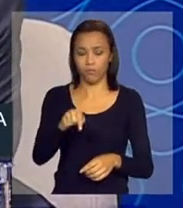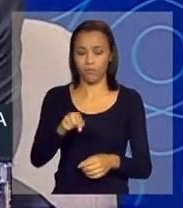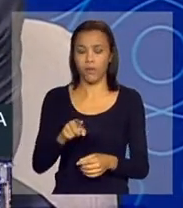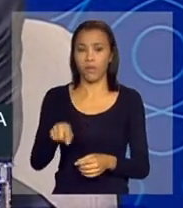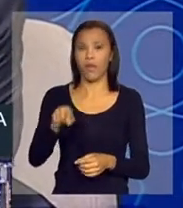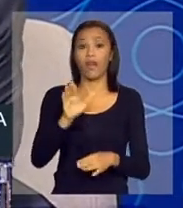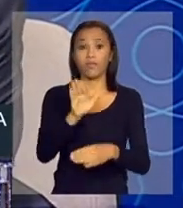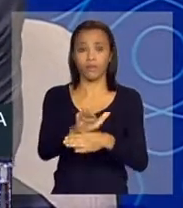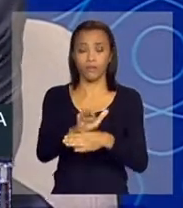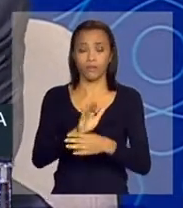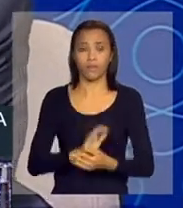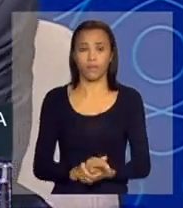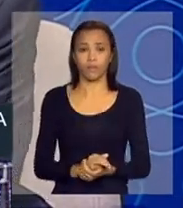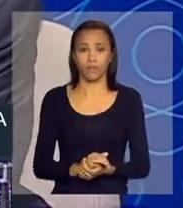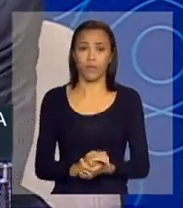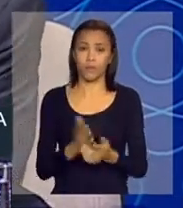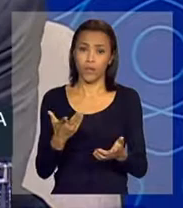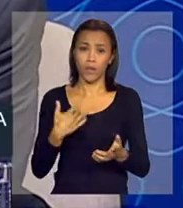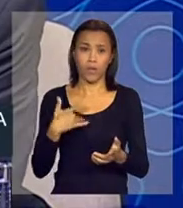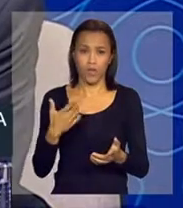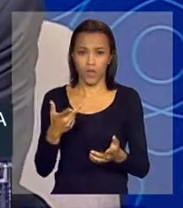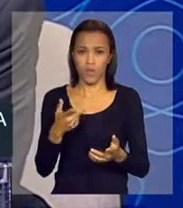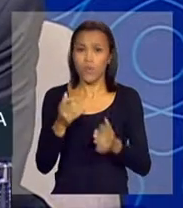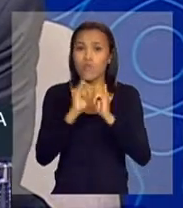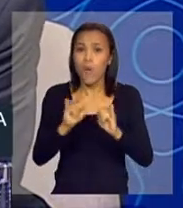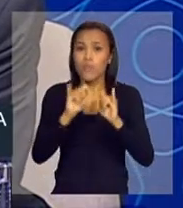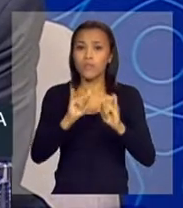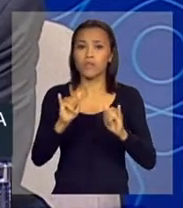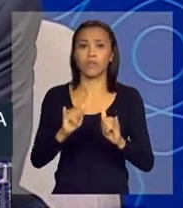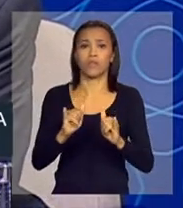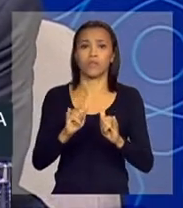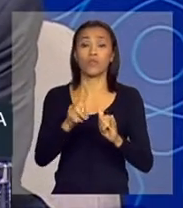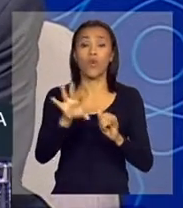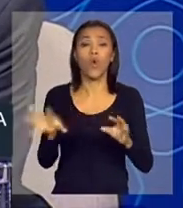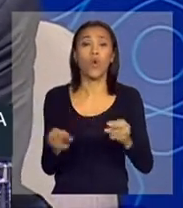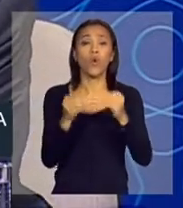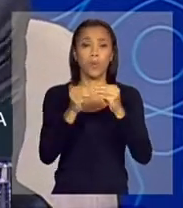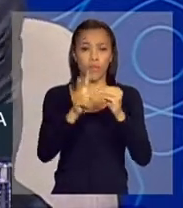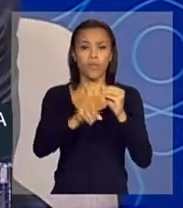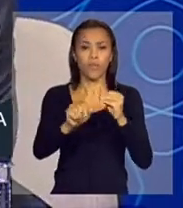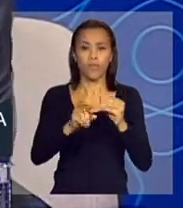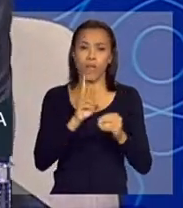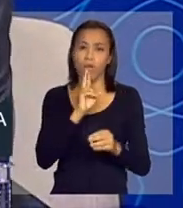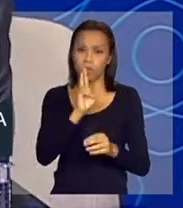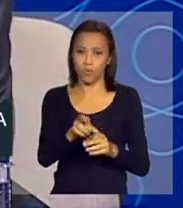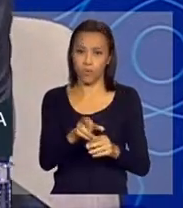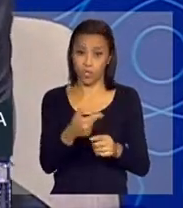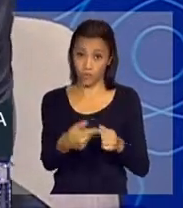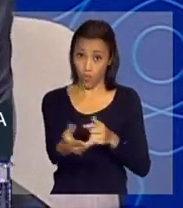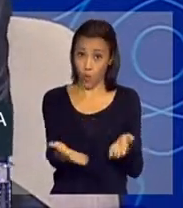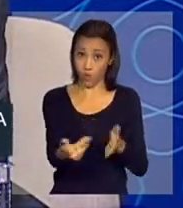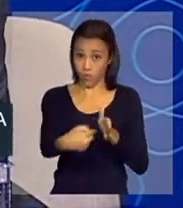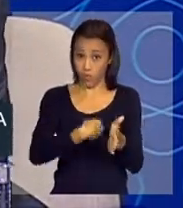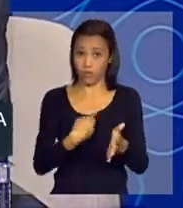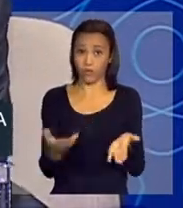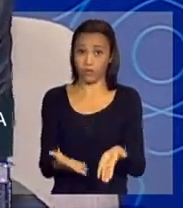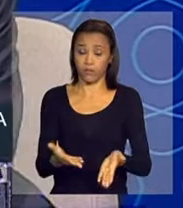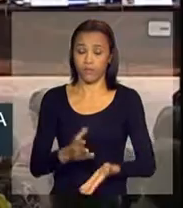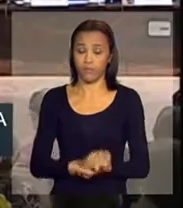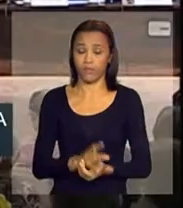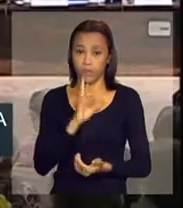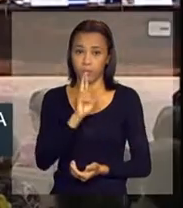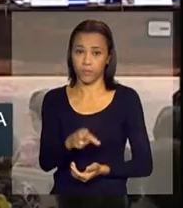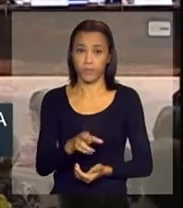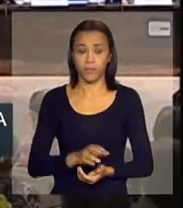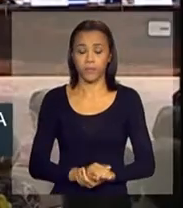da tarde. Então, eu me limito, em termos de informação, a isso, complementando a resposta que foi dada aqui já pelo ministro Aldo Rebelo.